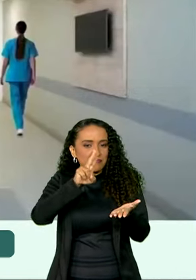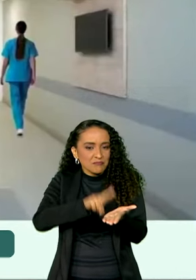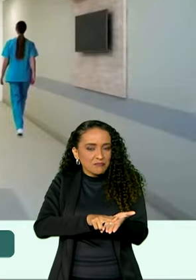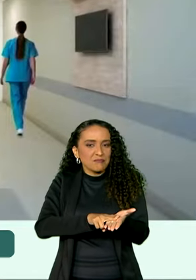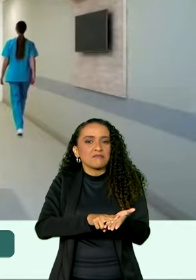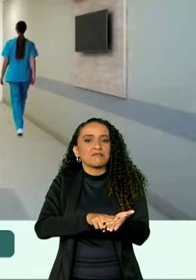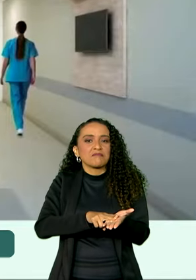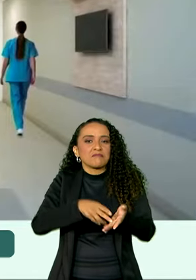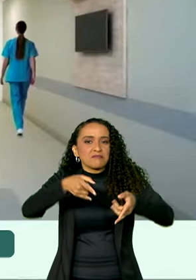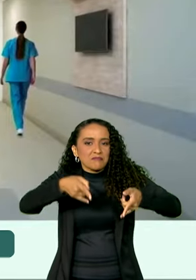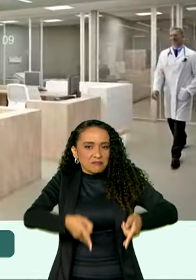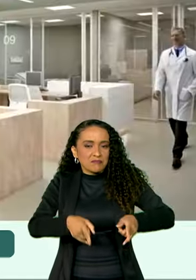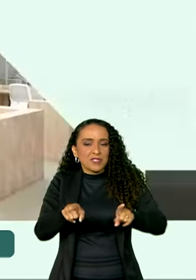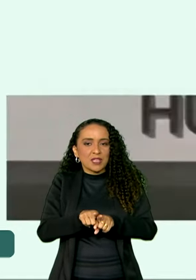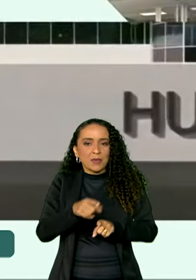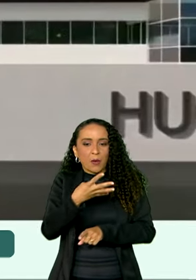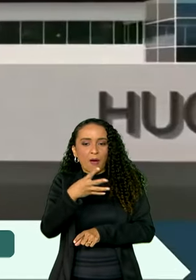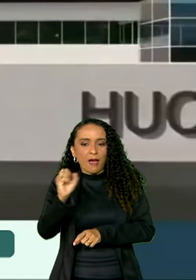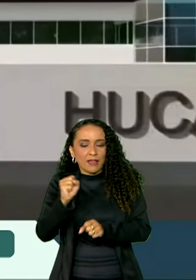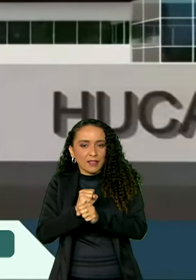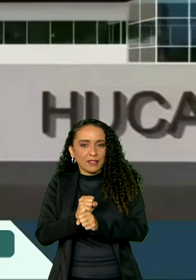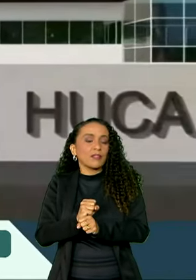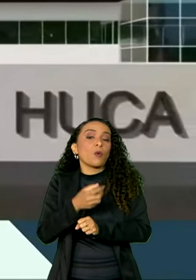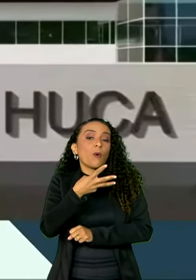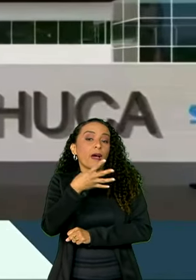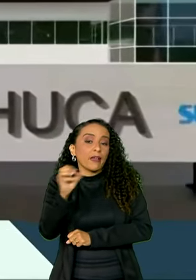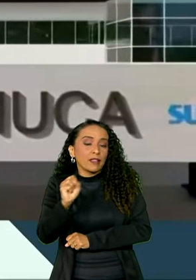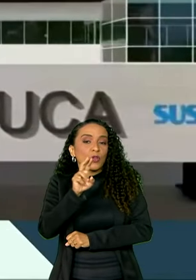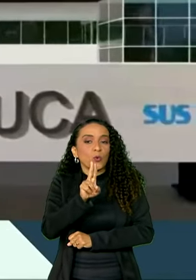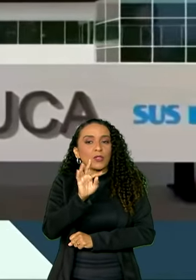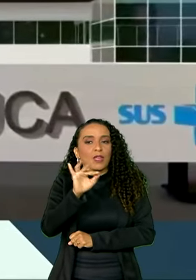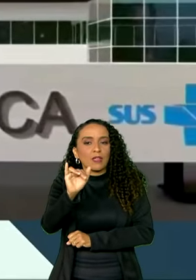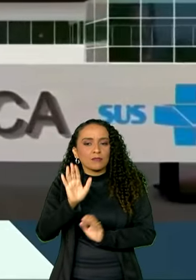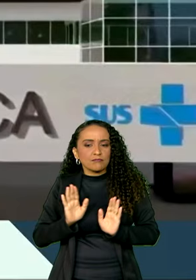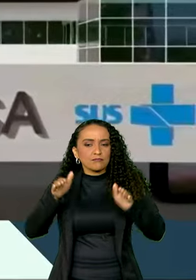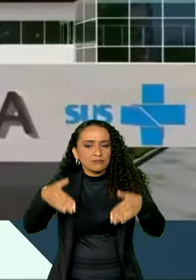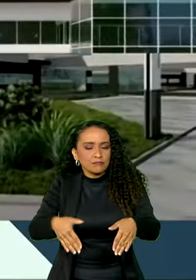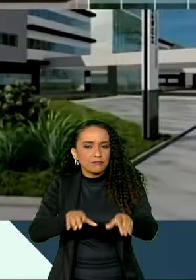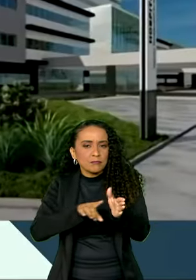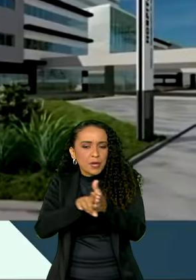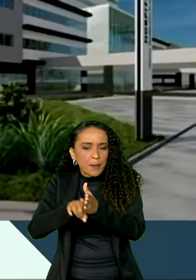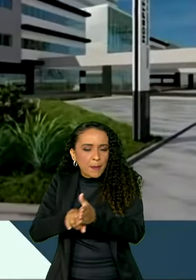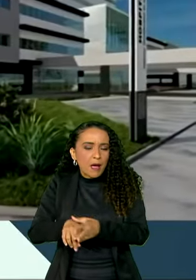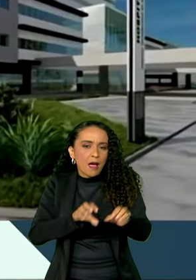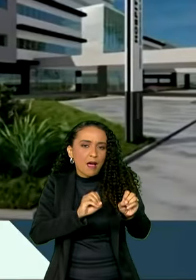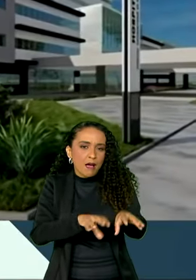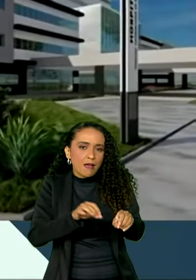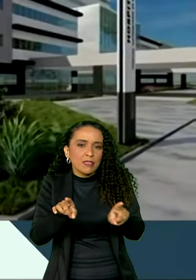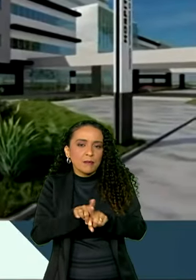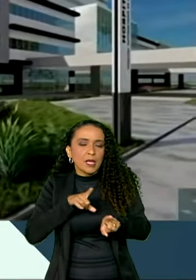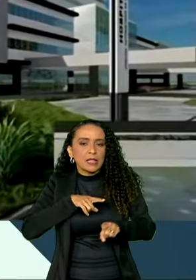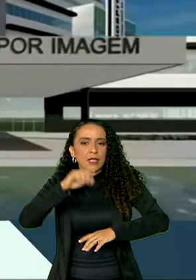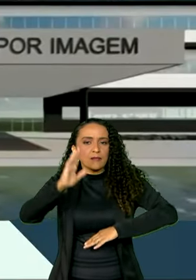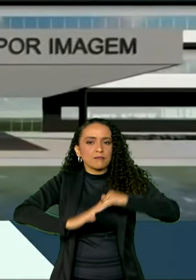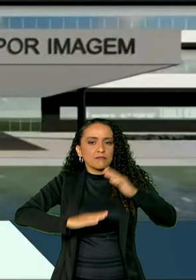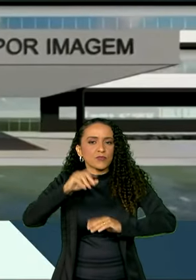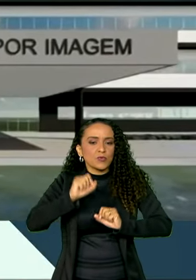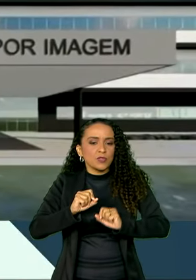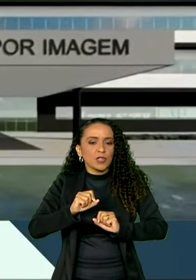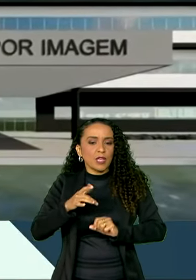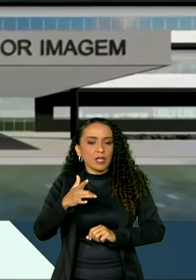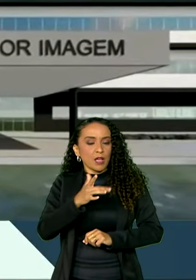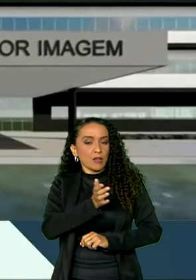incluindo 40 UTIs. A unidade, que será voltada para ensino e pesquisa, vai contar com especialidades como